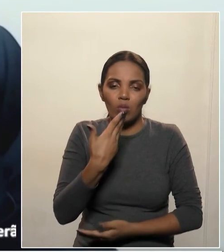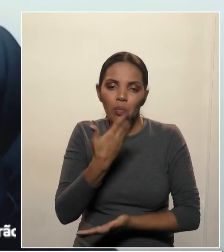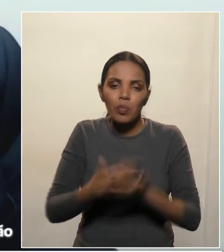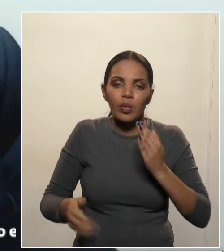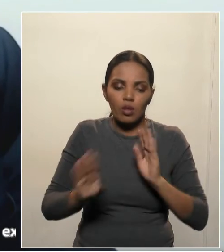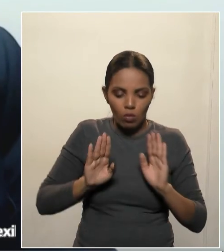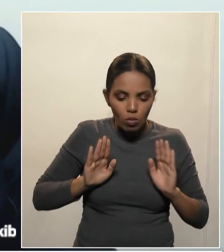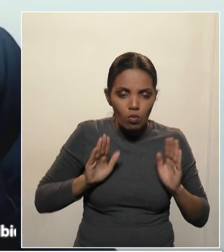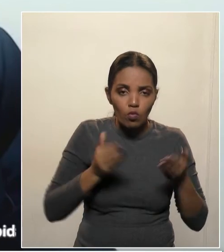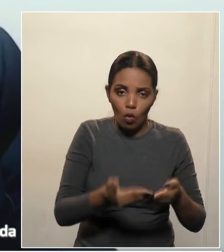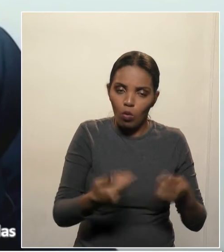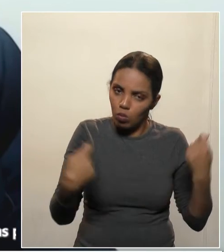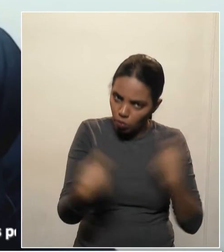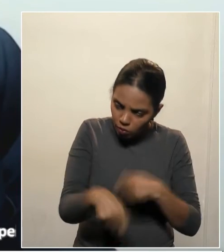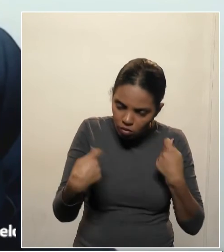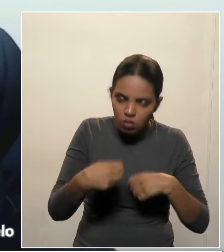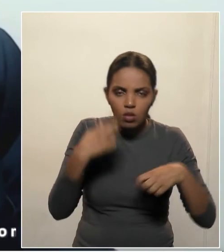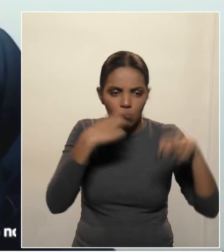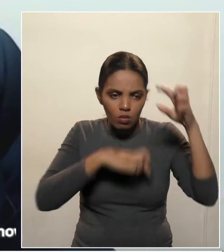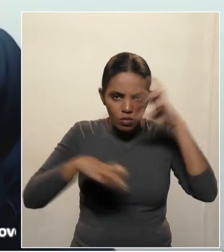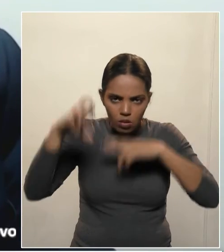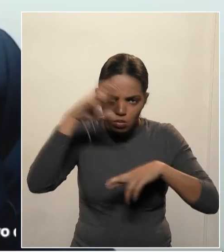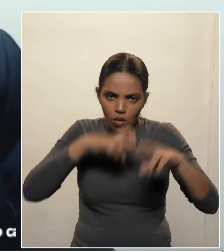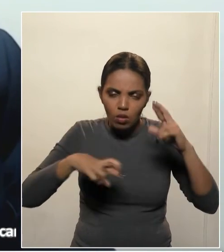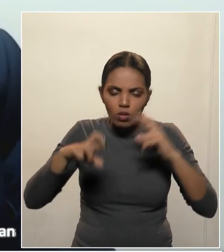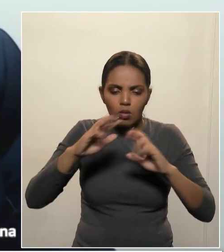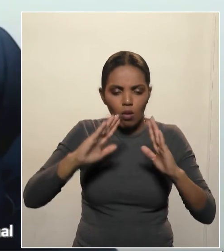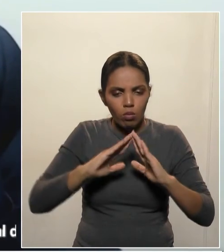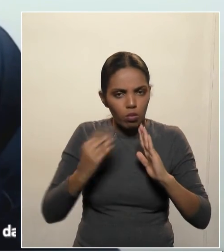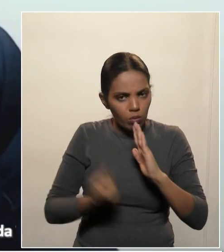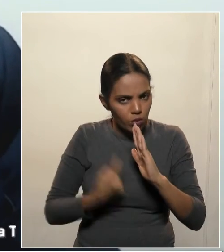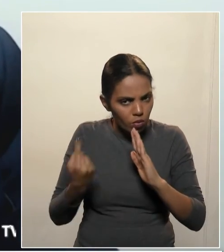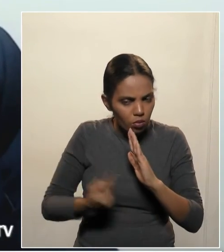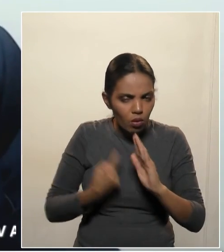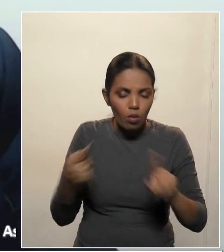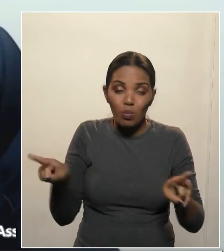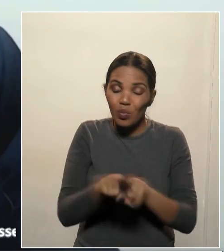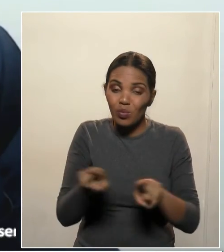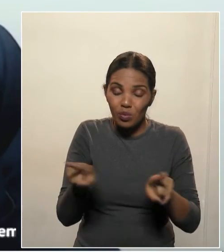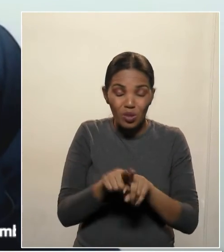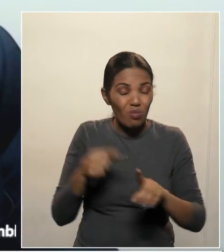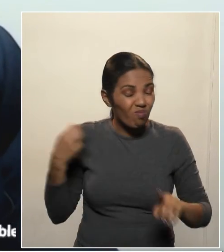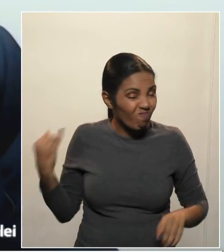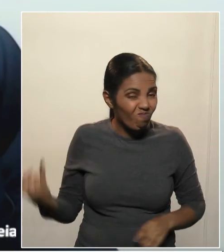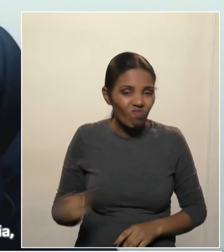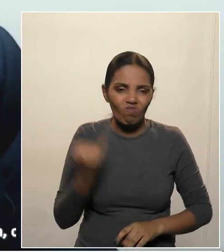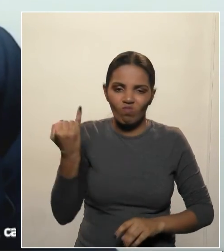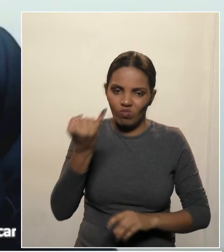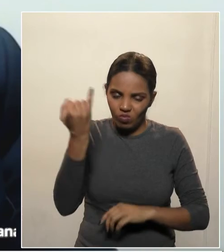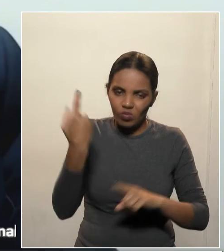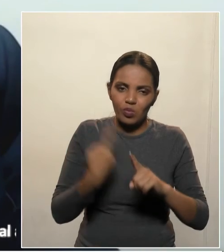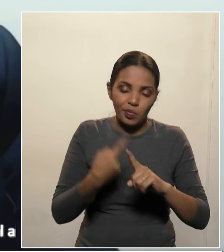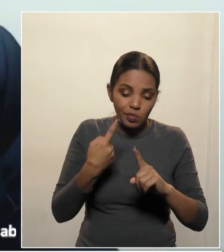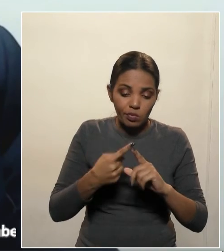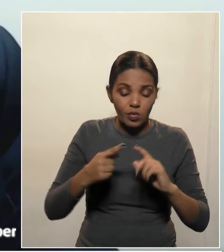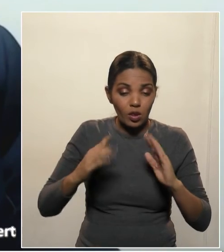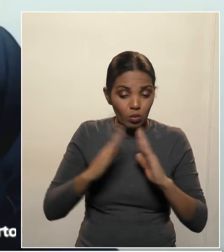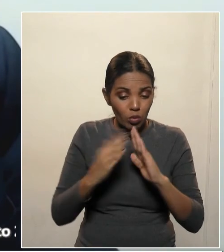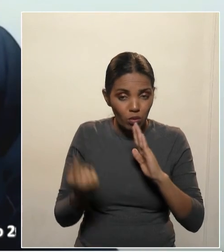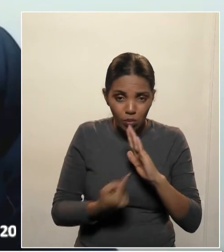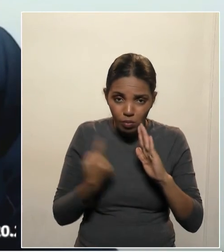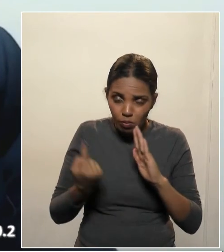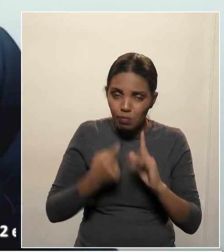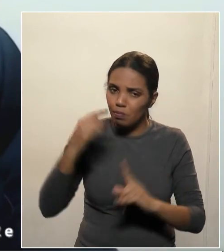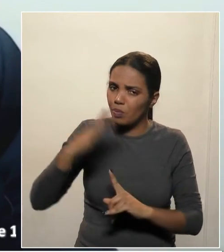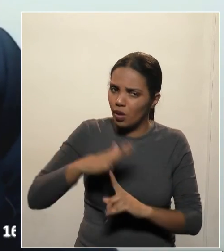de fiscalizar contento desse isolamento social, que lhe é importante sim e o Paraná tem dito isso com